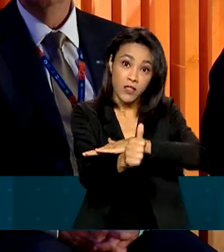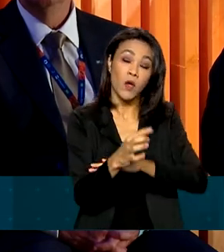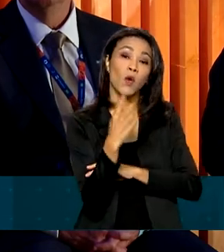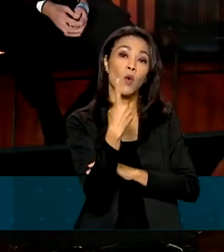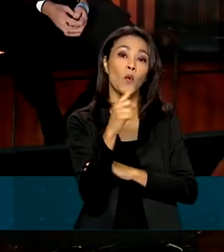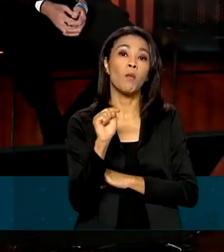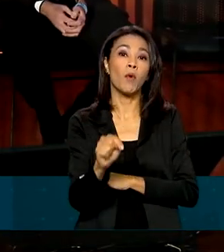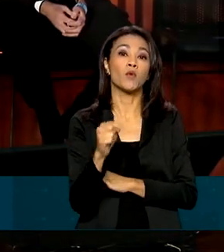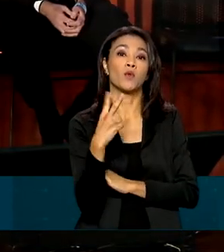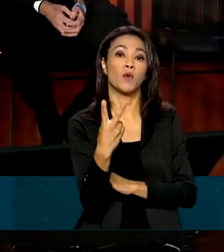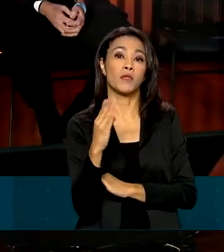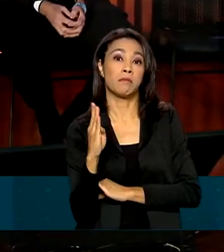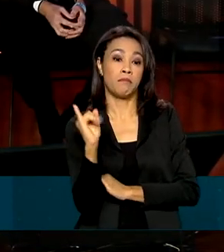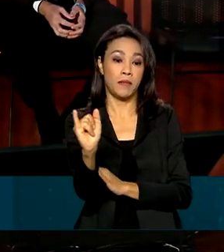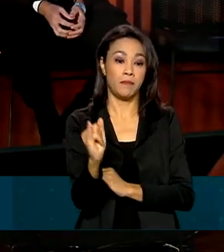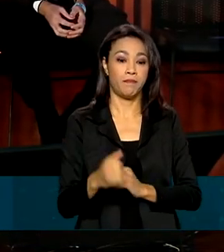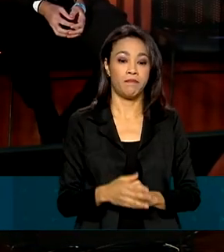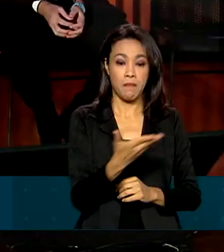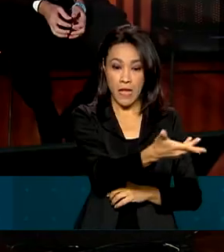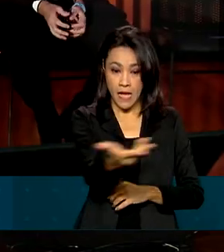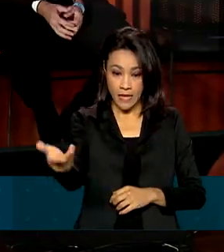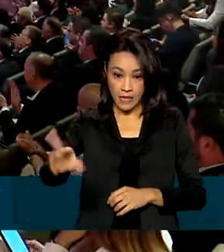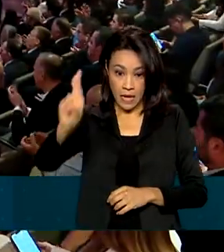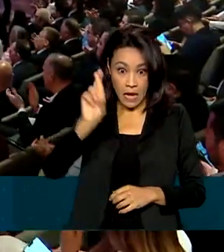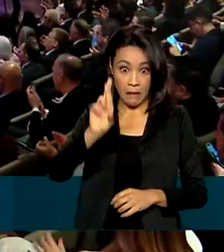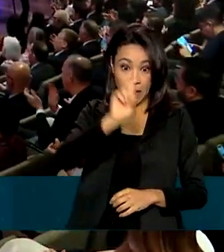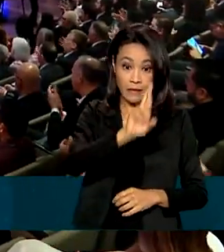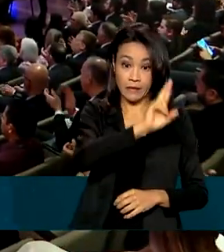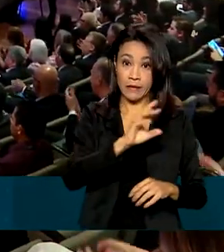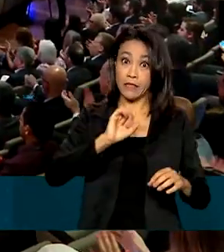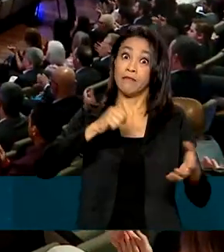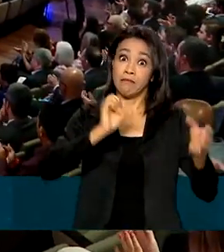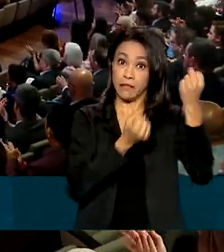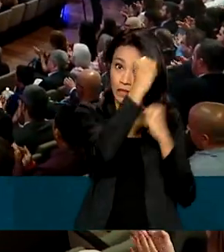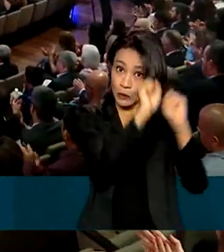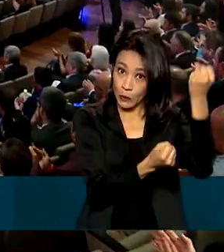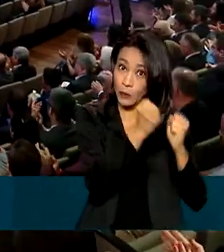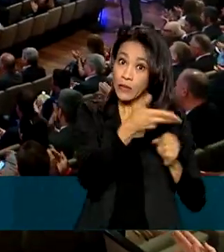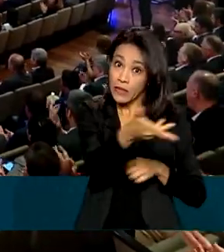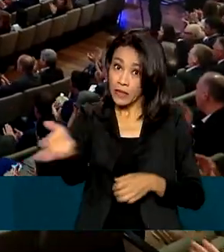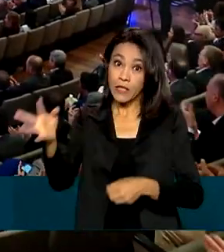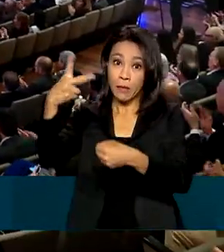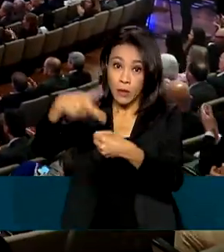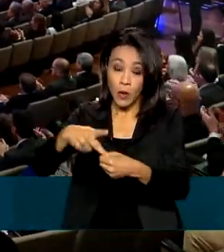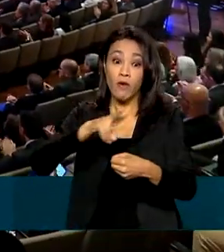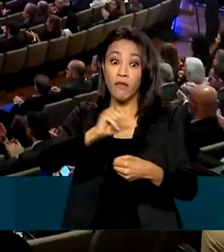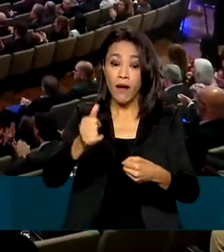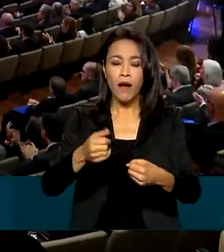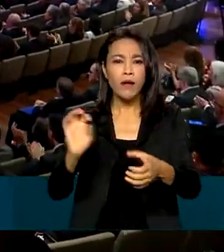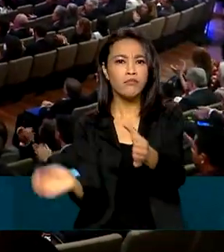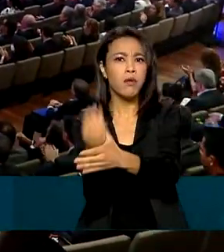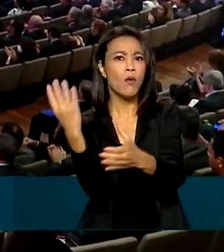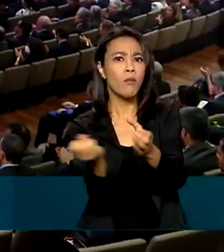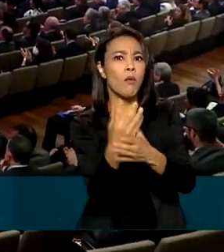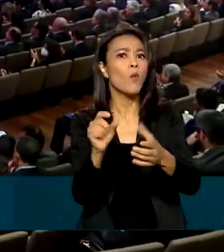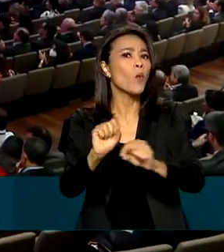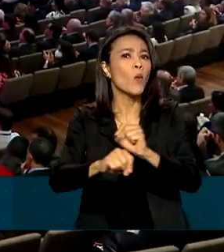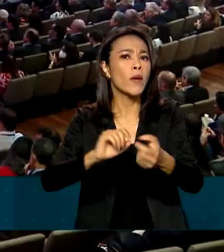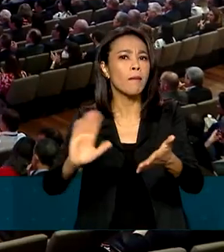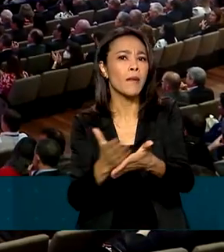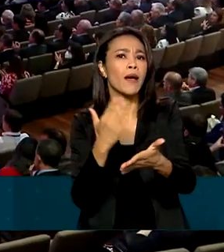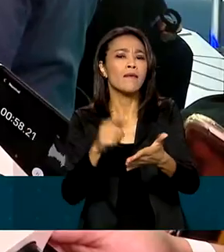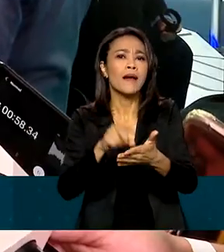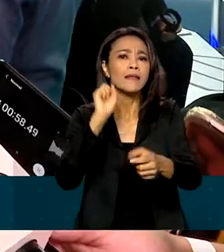,2 bi. Os representantes da indústria do petróleo acreditam que o setor vai gerar mais empregos e arrecadar mais